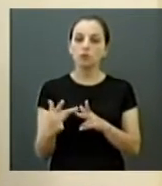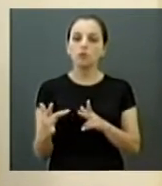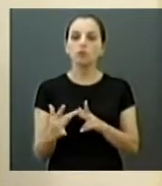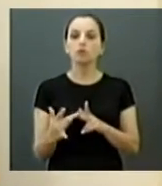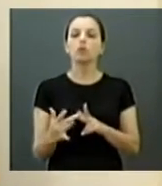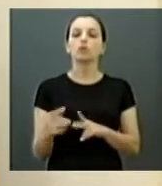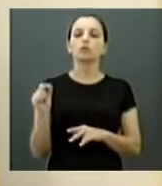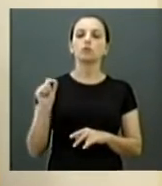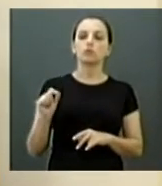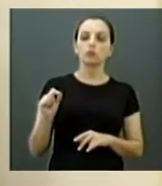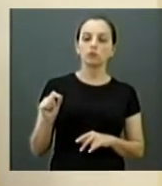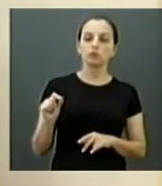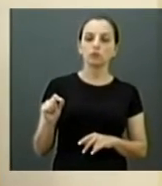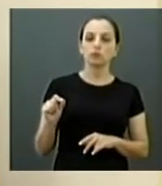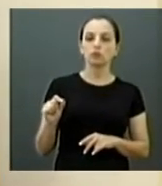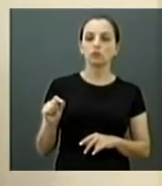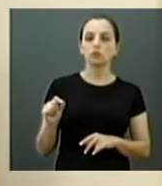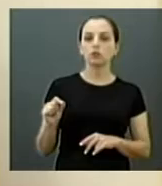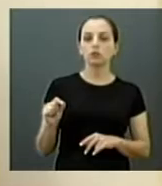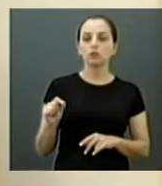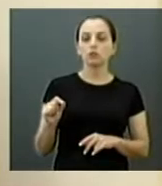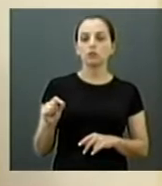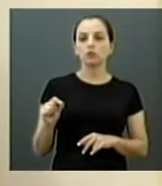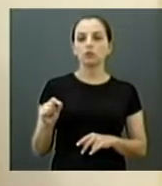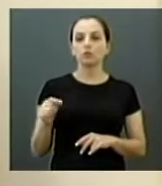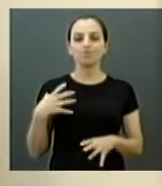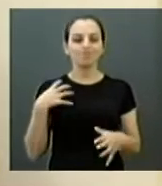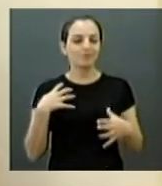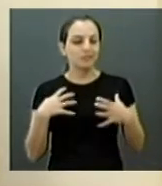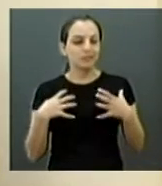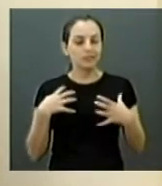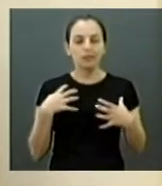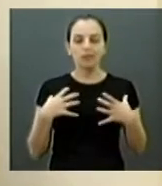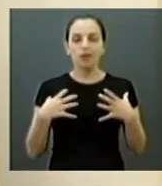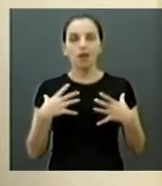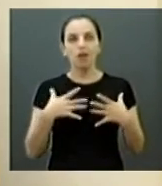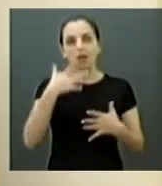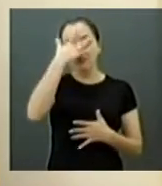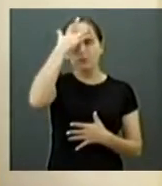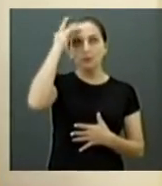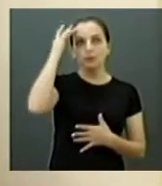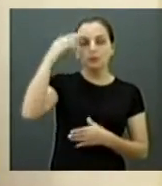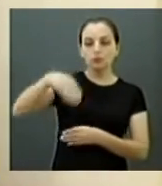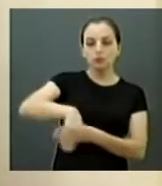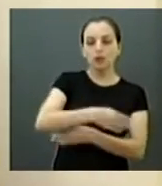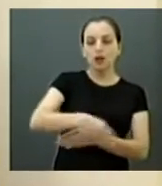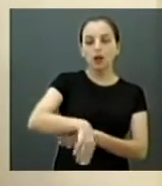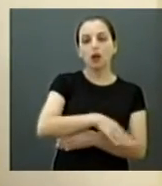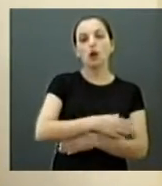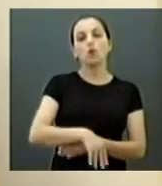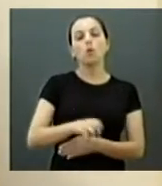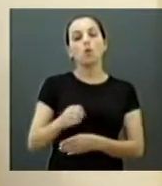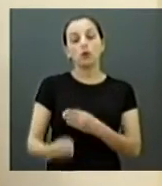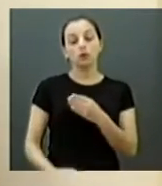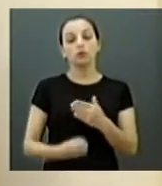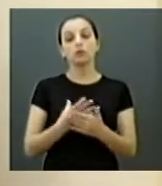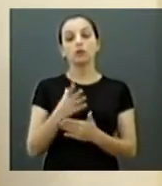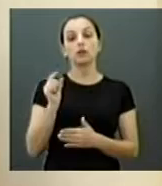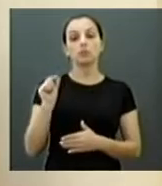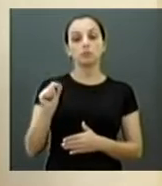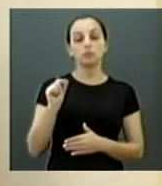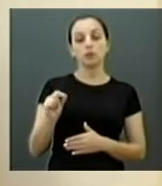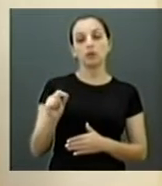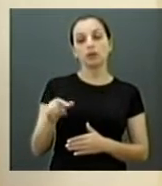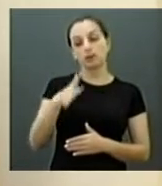esse tipo de constrangimento que a população passa na rua se dá muito mais pelo